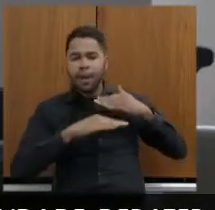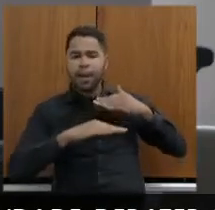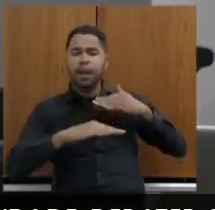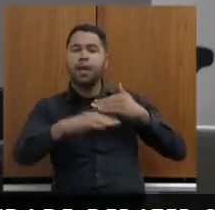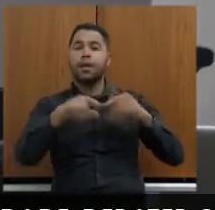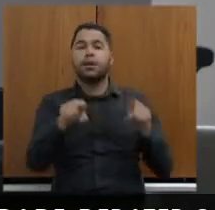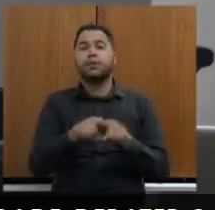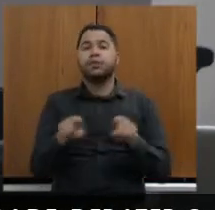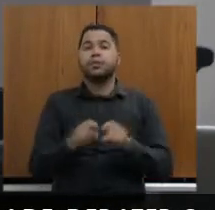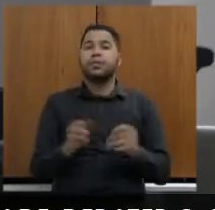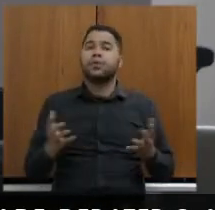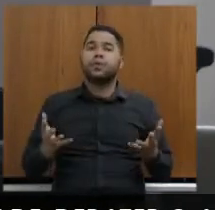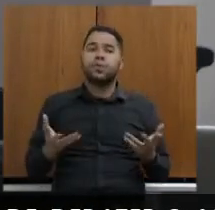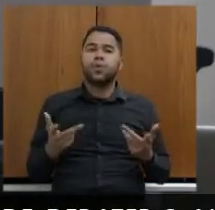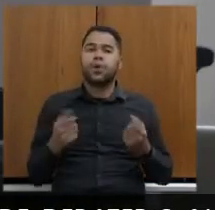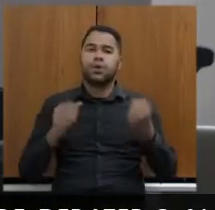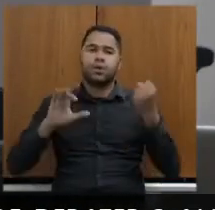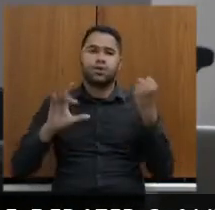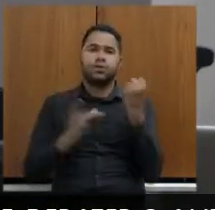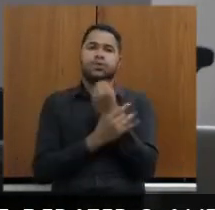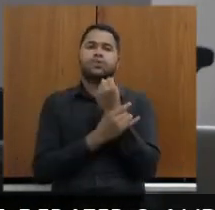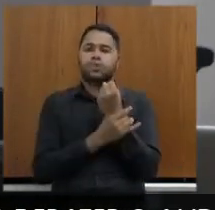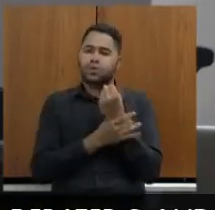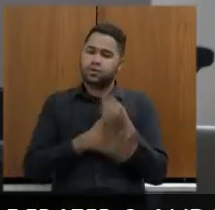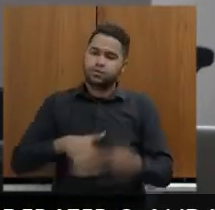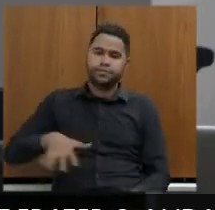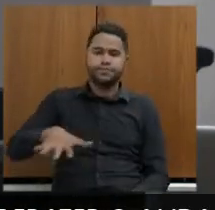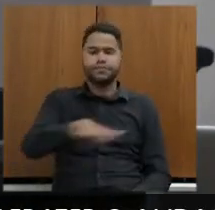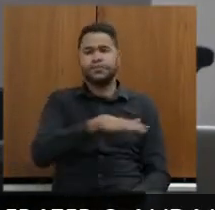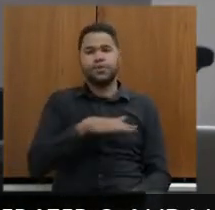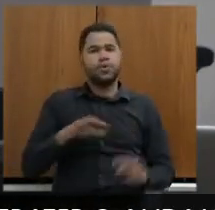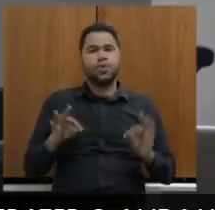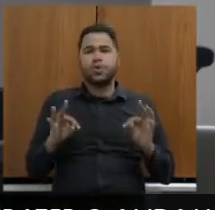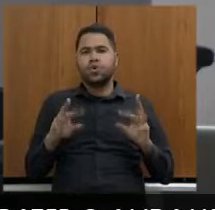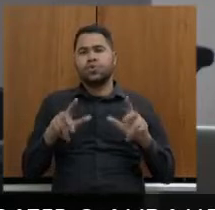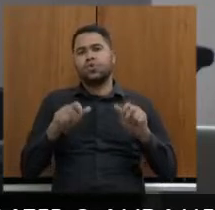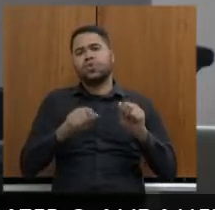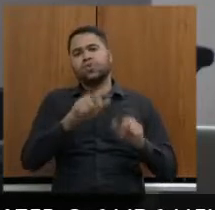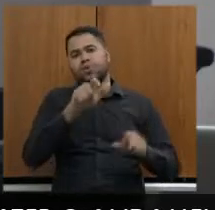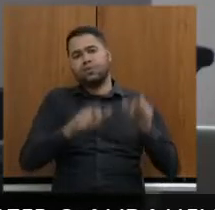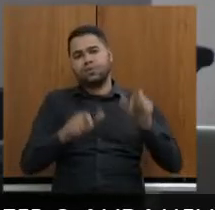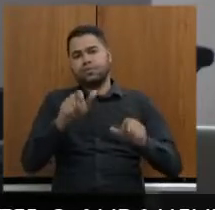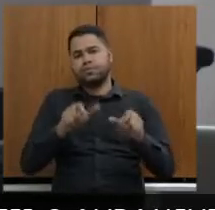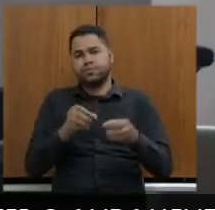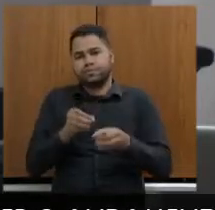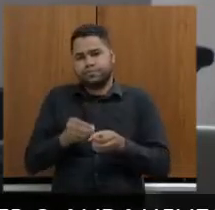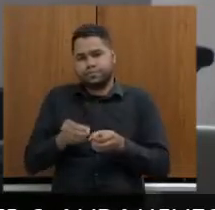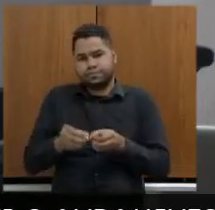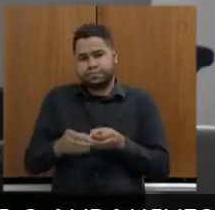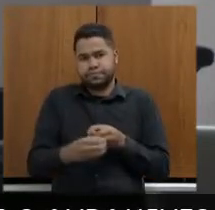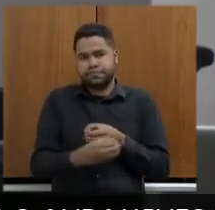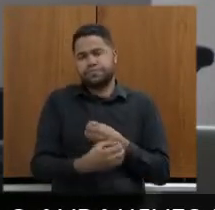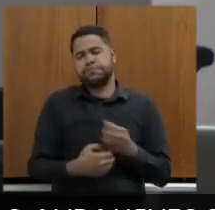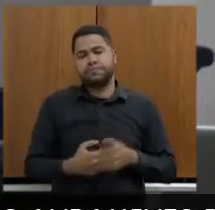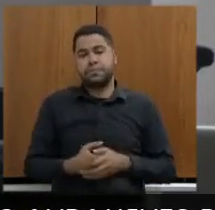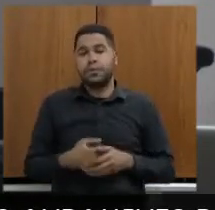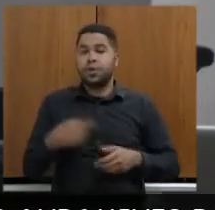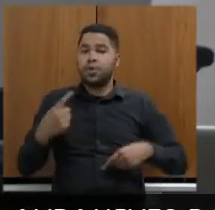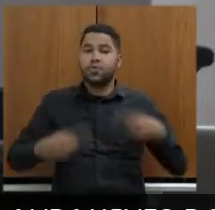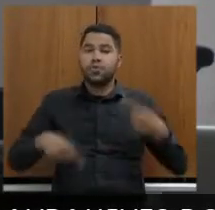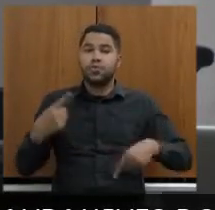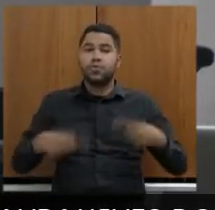mas também dá maior qualidade e segurança viária para todos os habitantes da região metropolitana. E aqui eu discuto